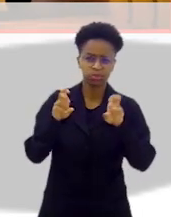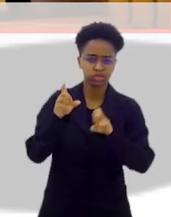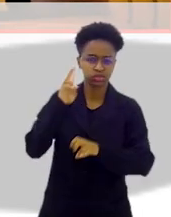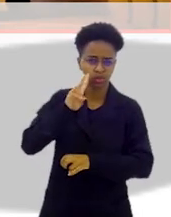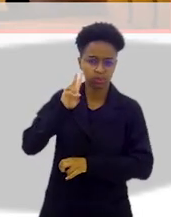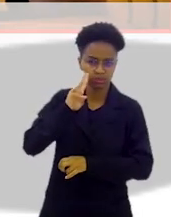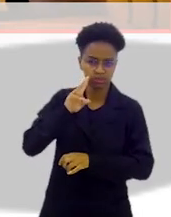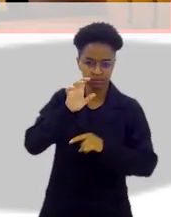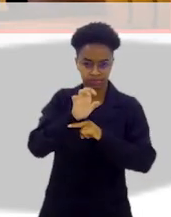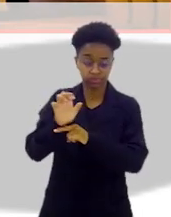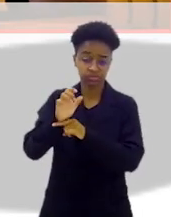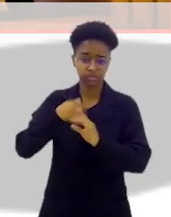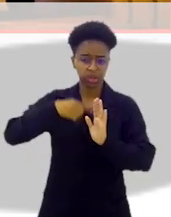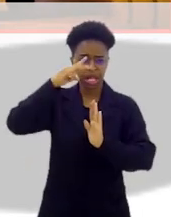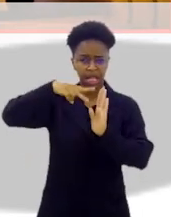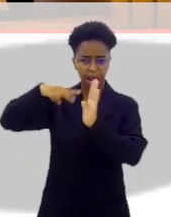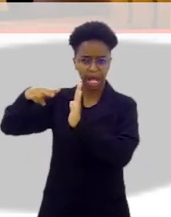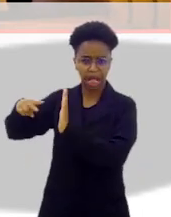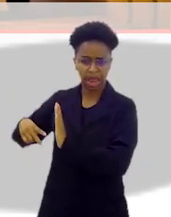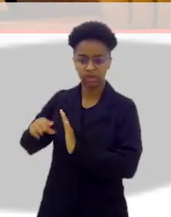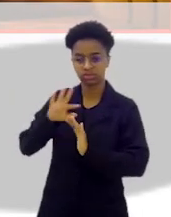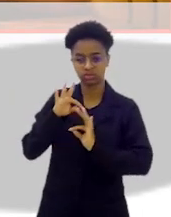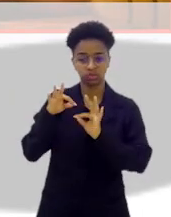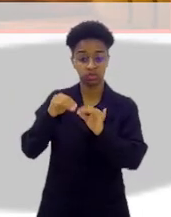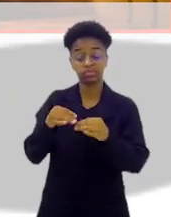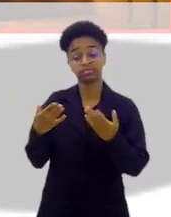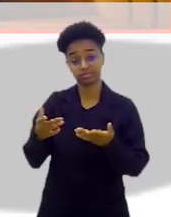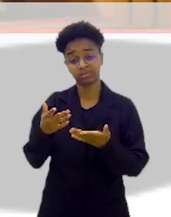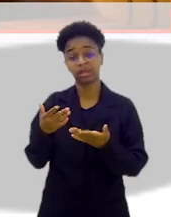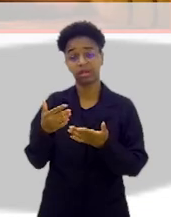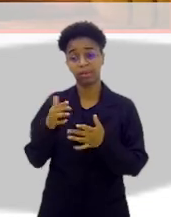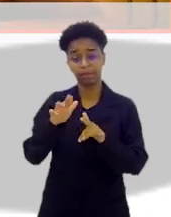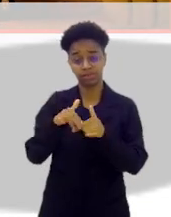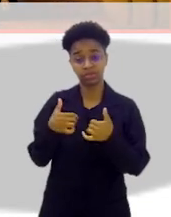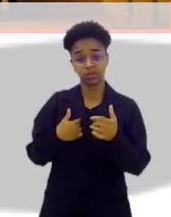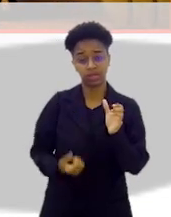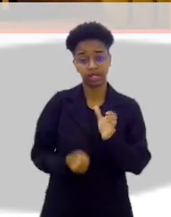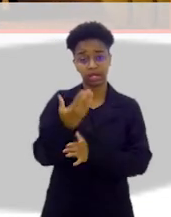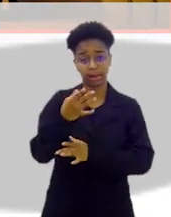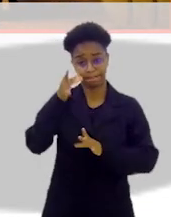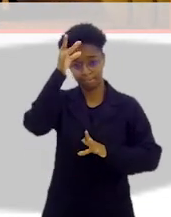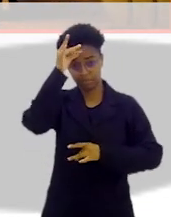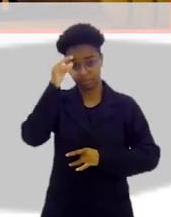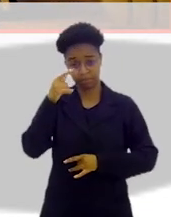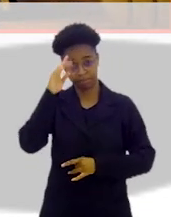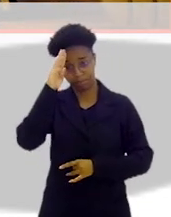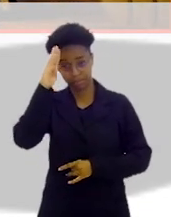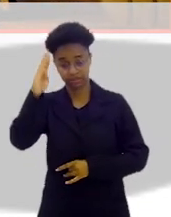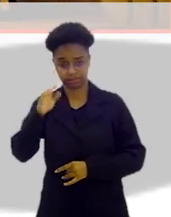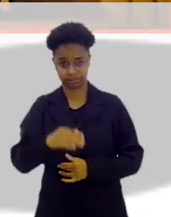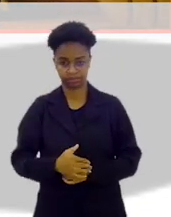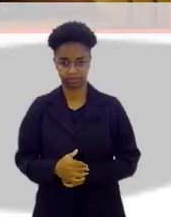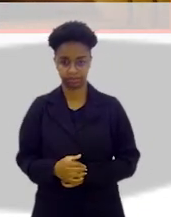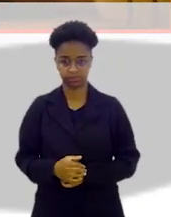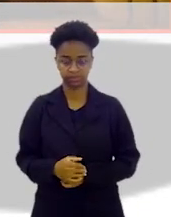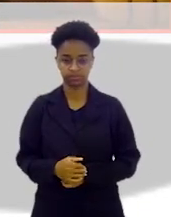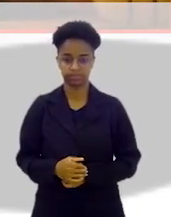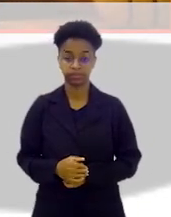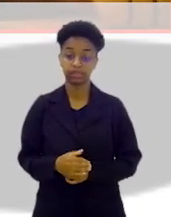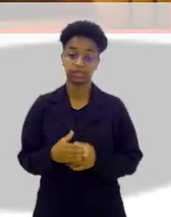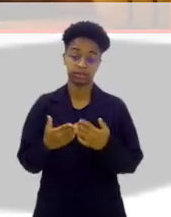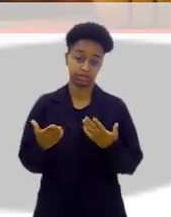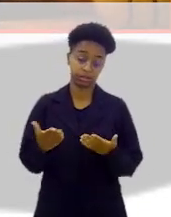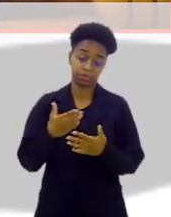história do estado de Goiás. E eu li todos. E, a partir daí, eu retirei a personagem principal. Desse